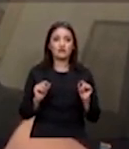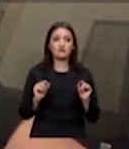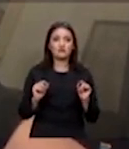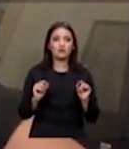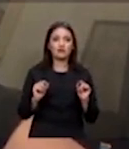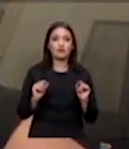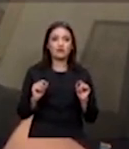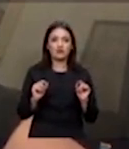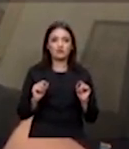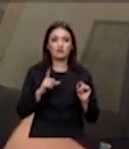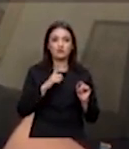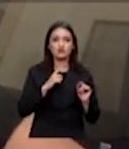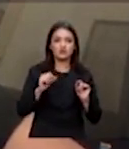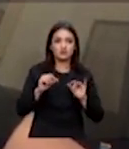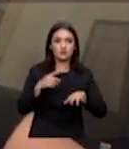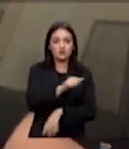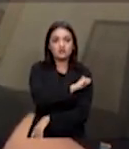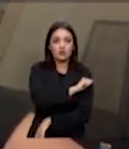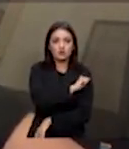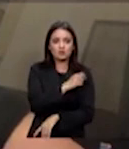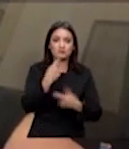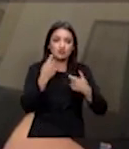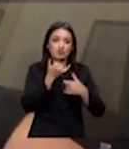% dos estudantes tem